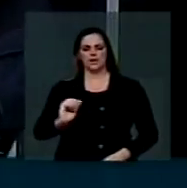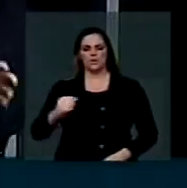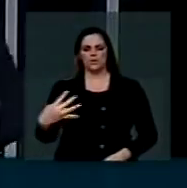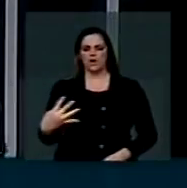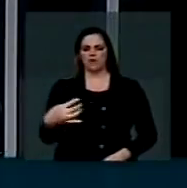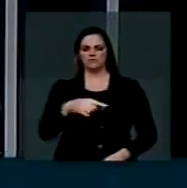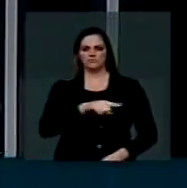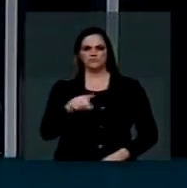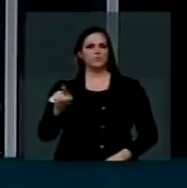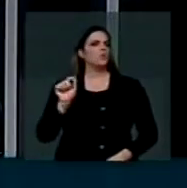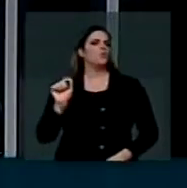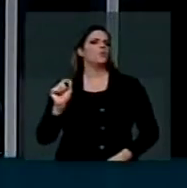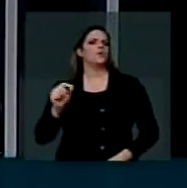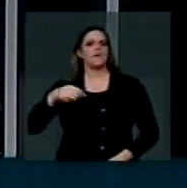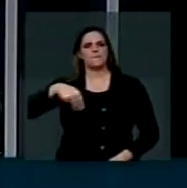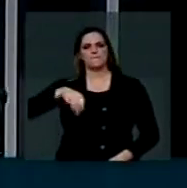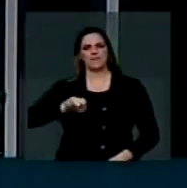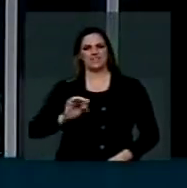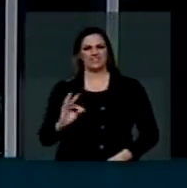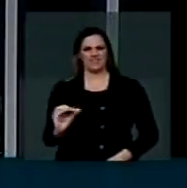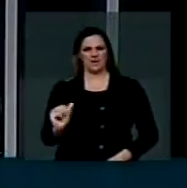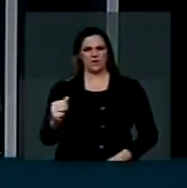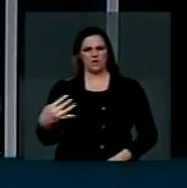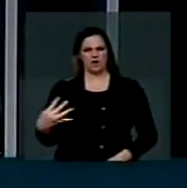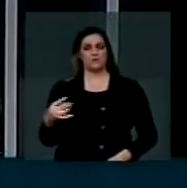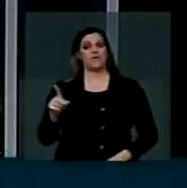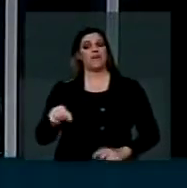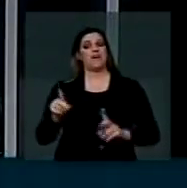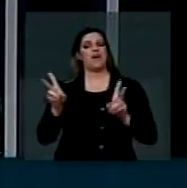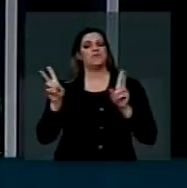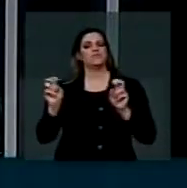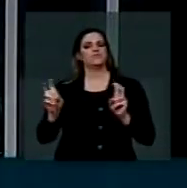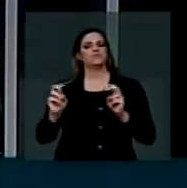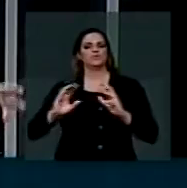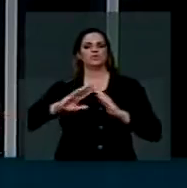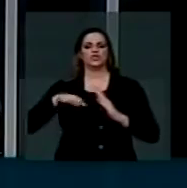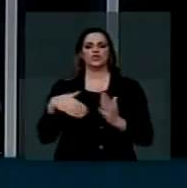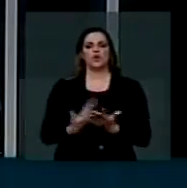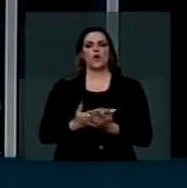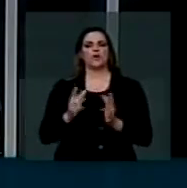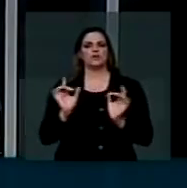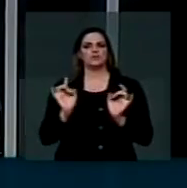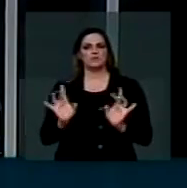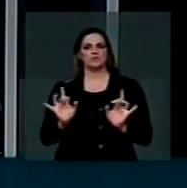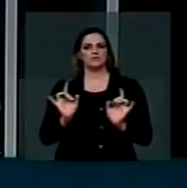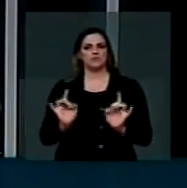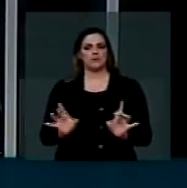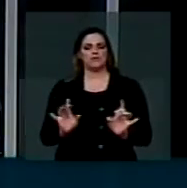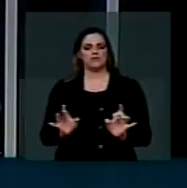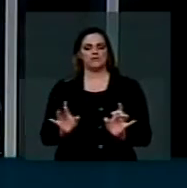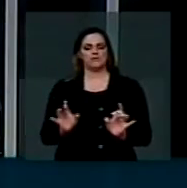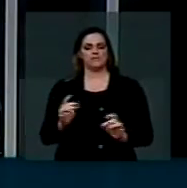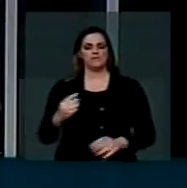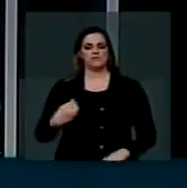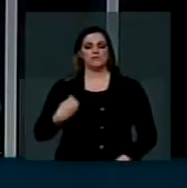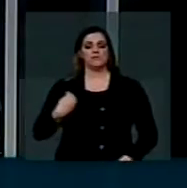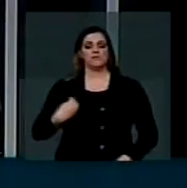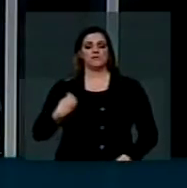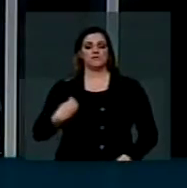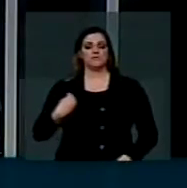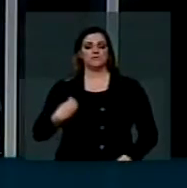se recordarem, é aquela que trata das escolas especiais, da presença,